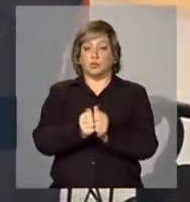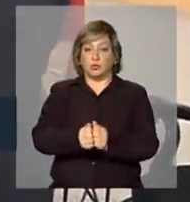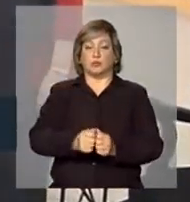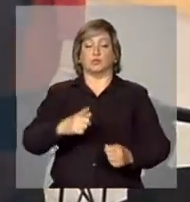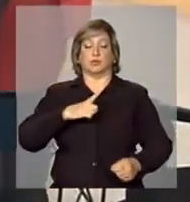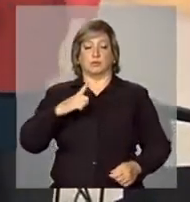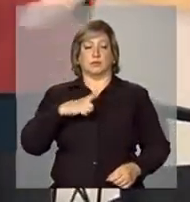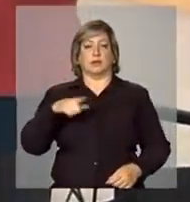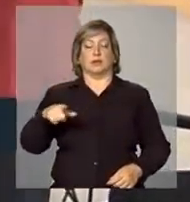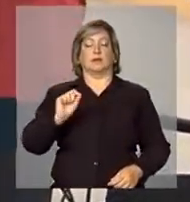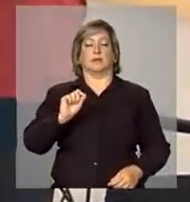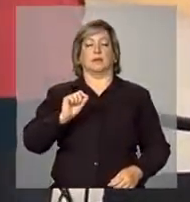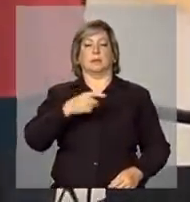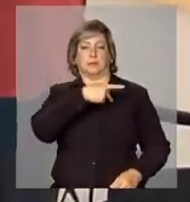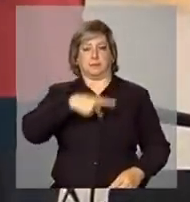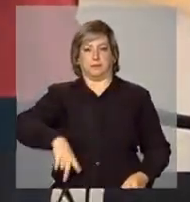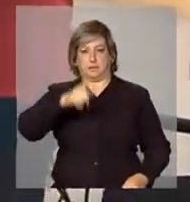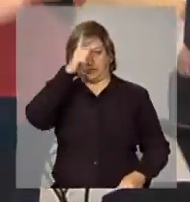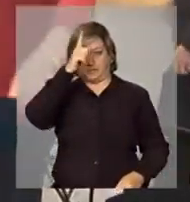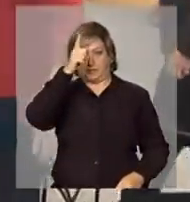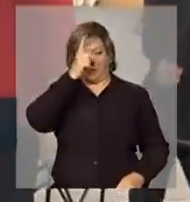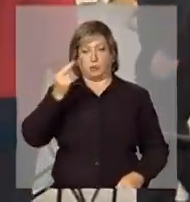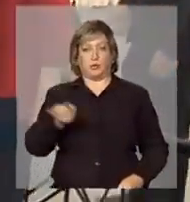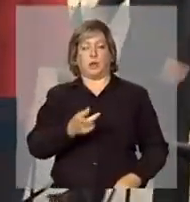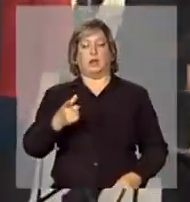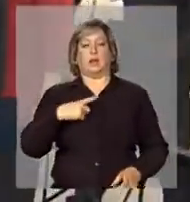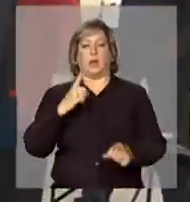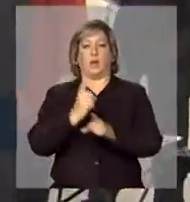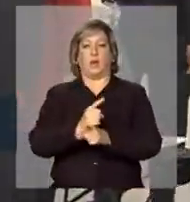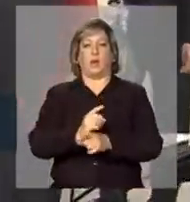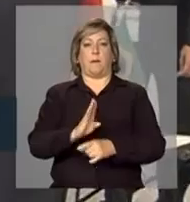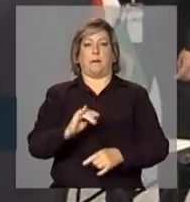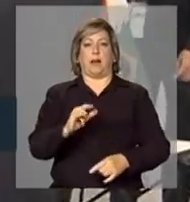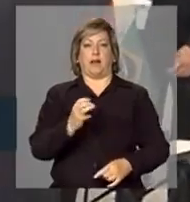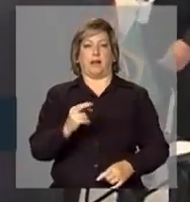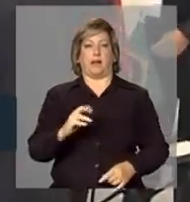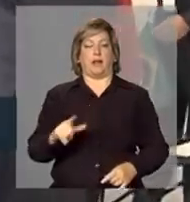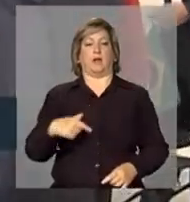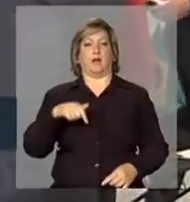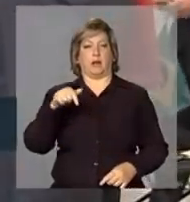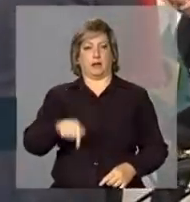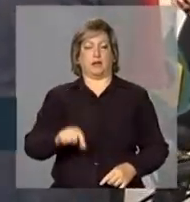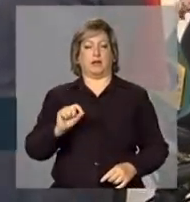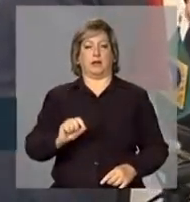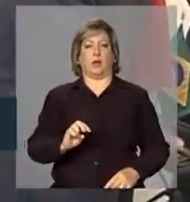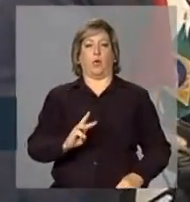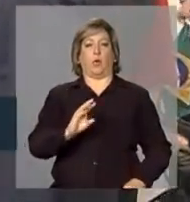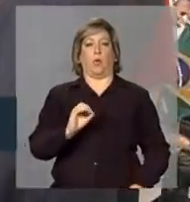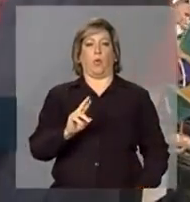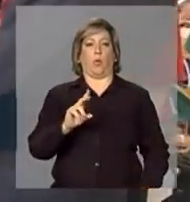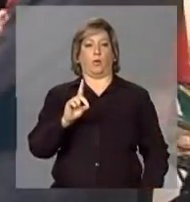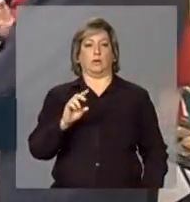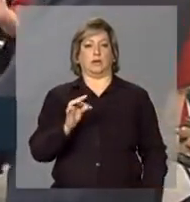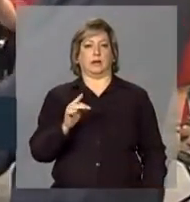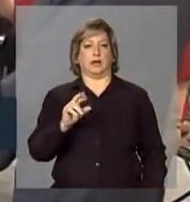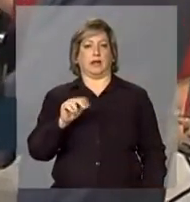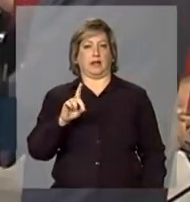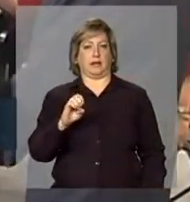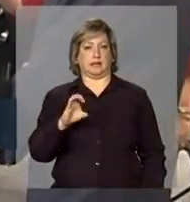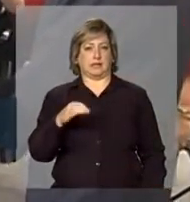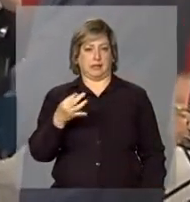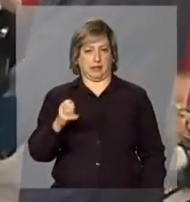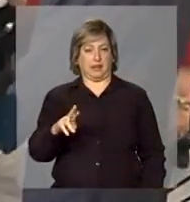Alemanha, Joachim Gauke, participam de um encontro bilateral aqui no Centro de Convenções World Trade Center na capital paulista.